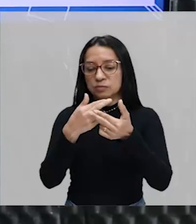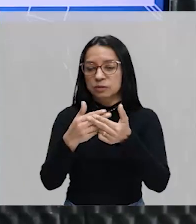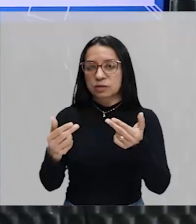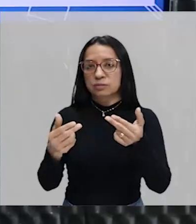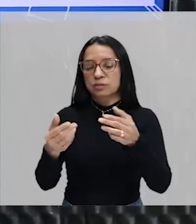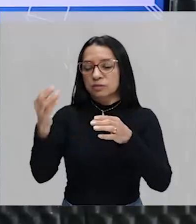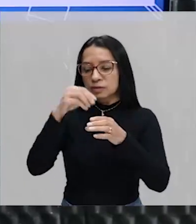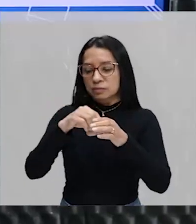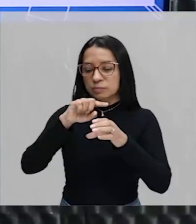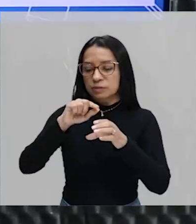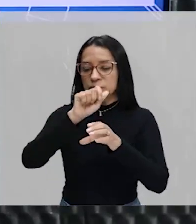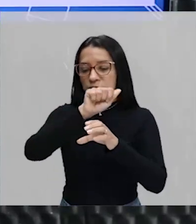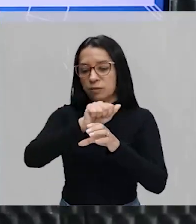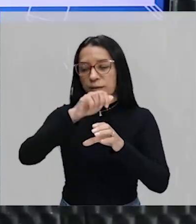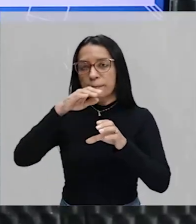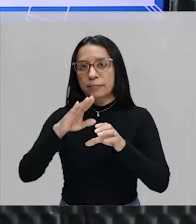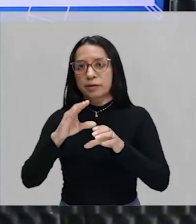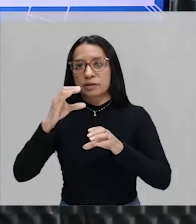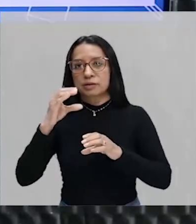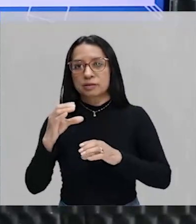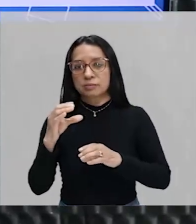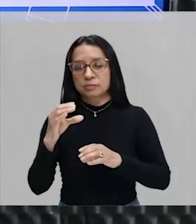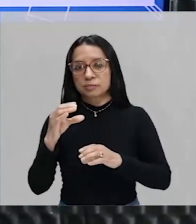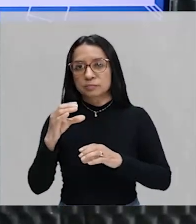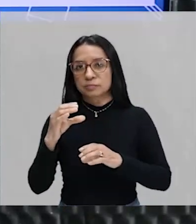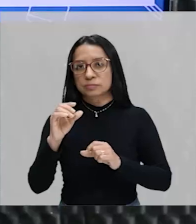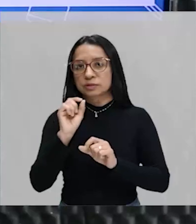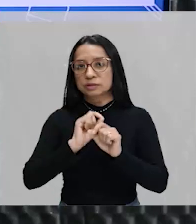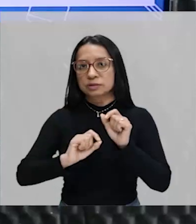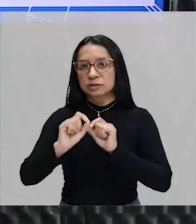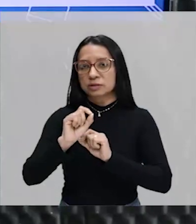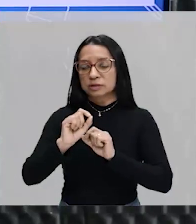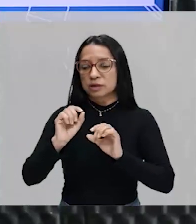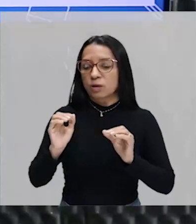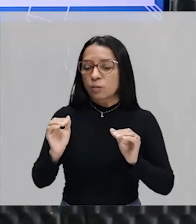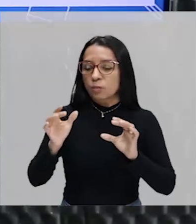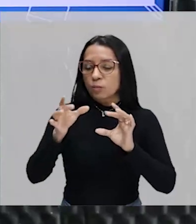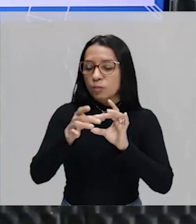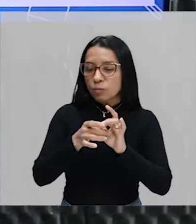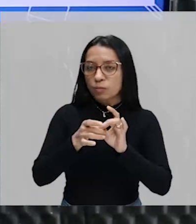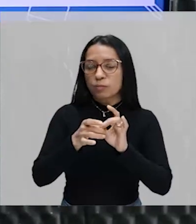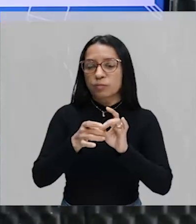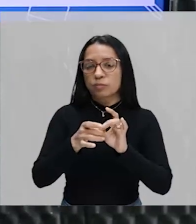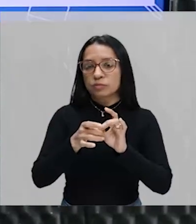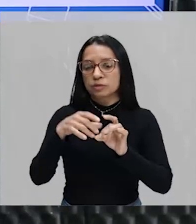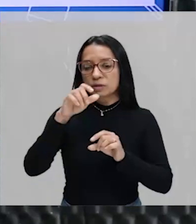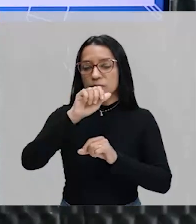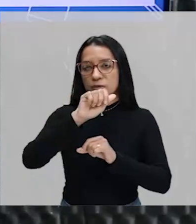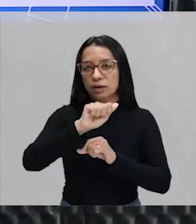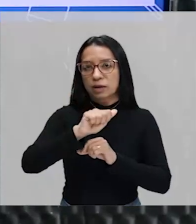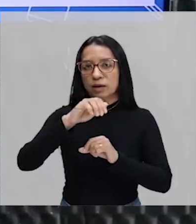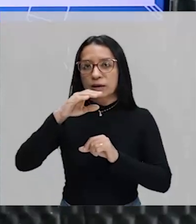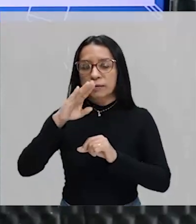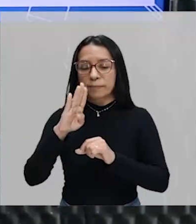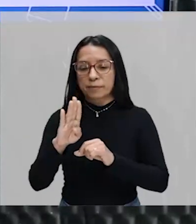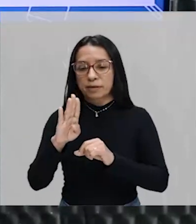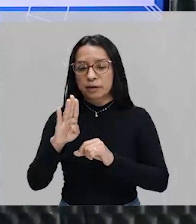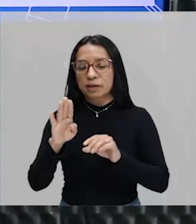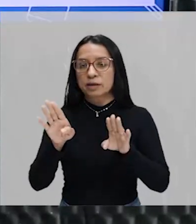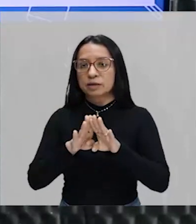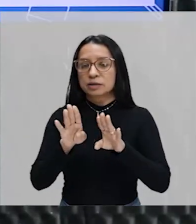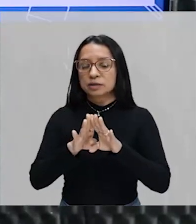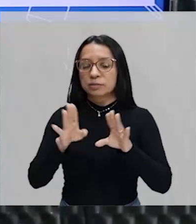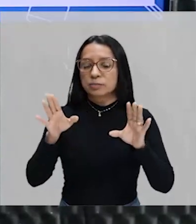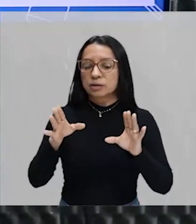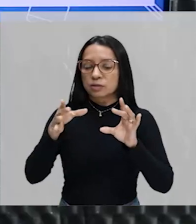parte do conjunto A, do conjunto B, do conjunto C, que são comuns aos conjuntos A e B, que são comuns aos